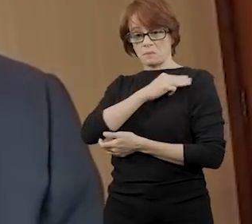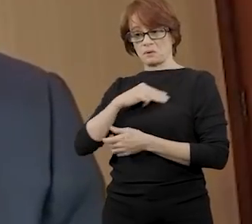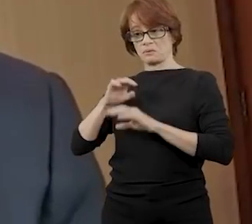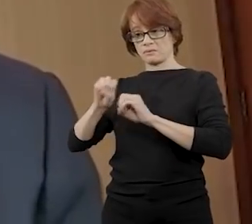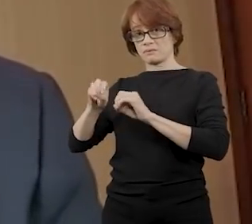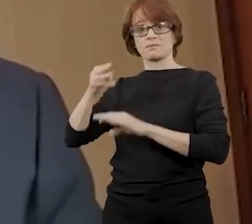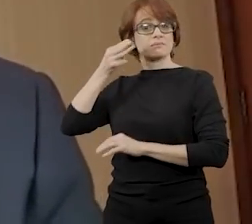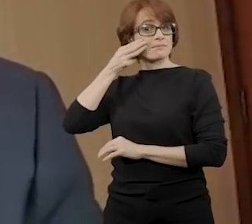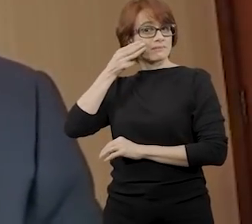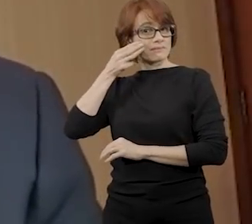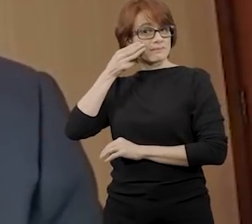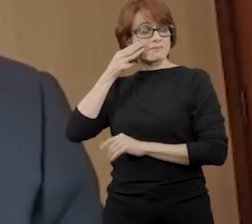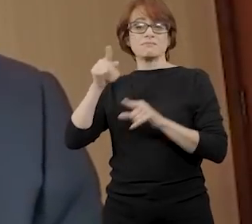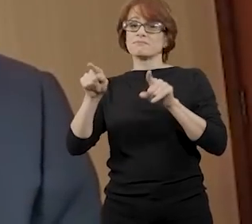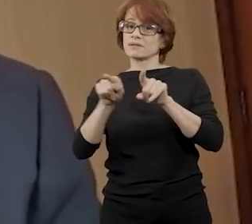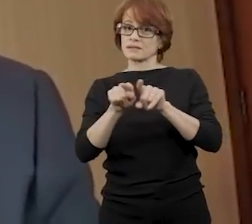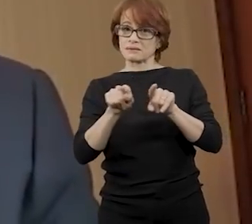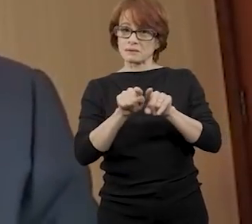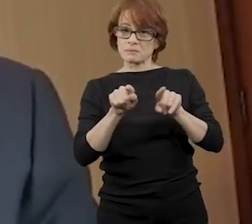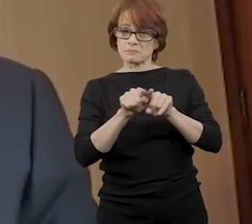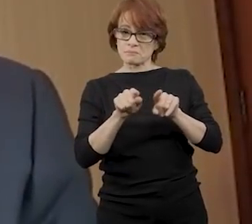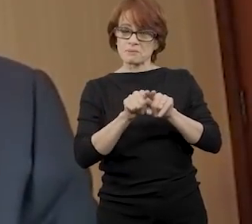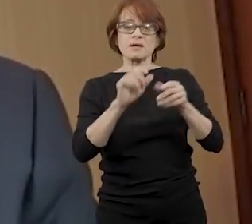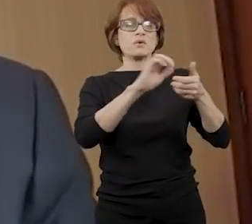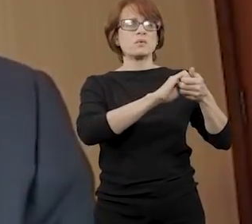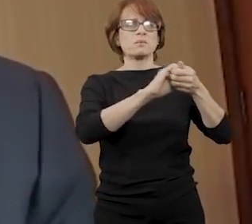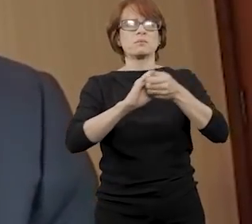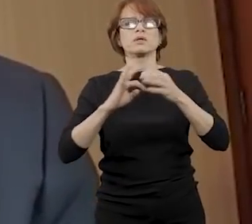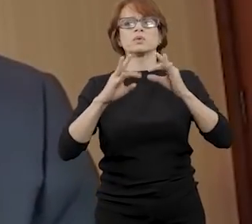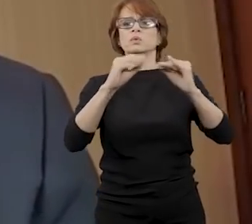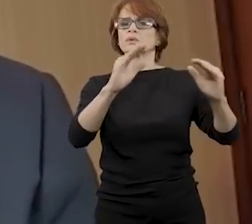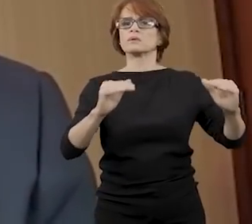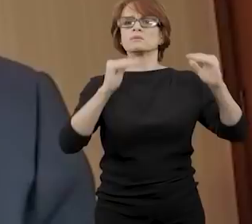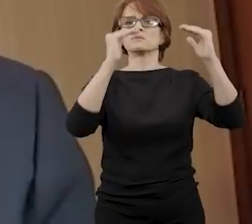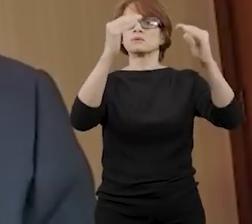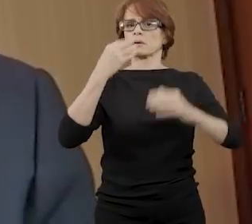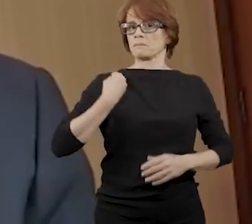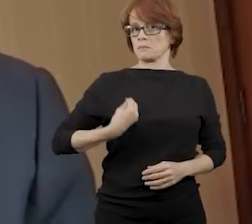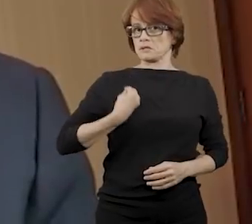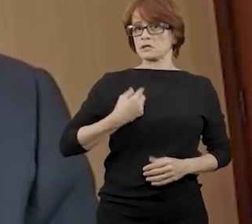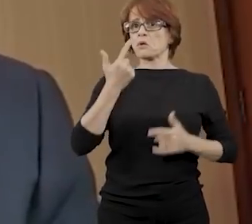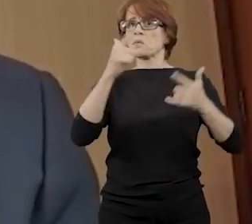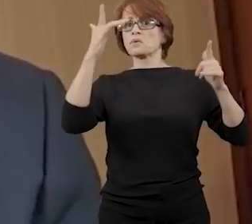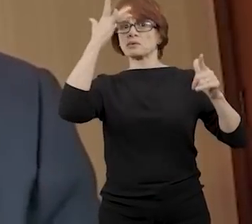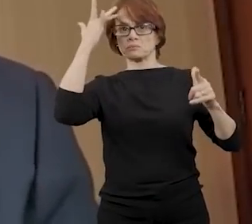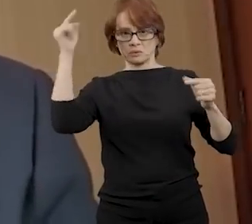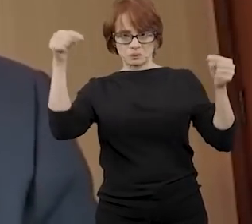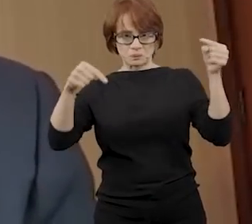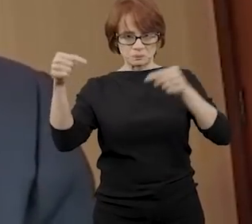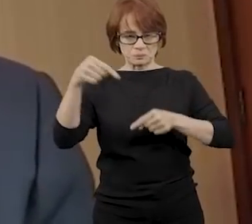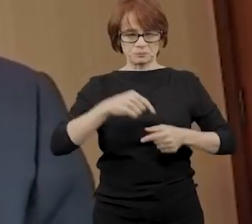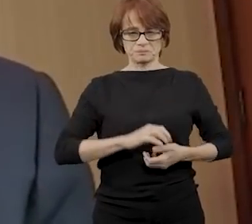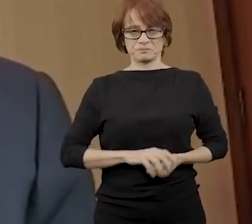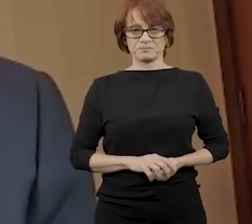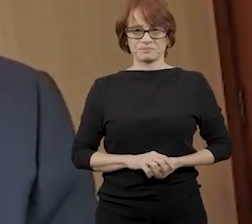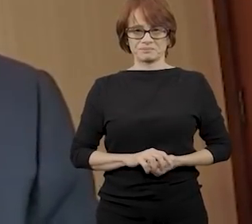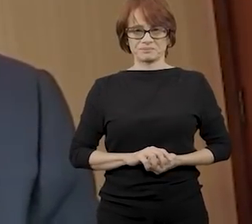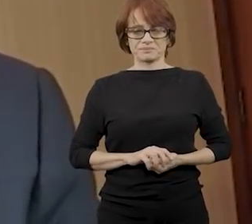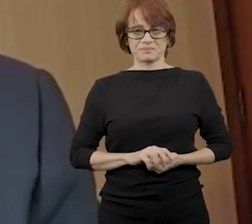professor Milton Ribeiro, e em seu nome, saudar todas as autoridades presentes e os participantes deste evento.